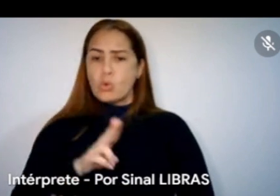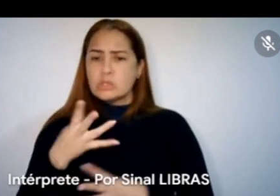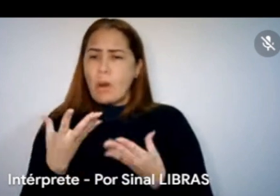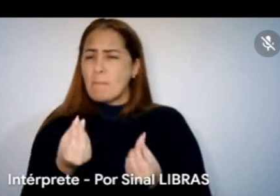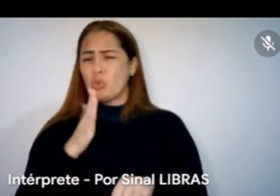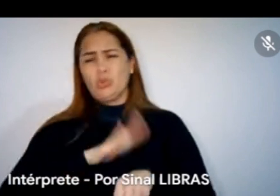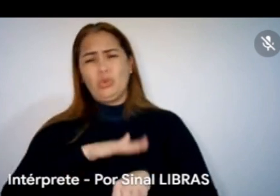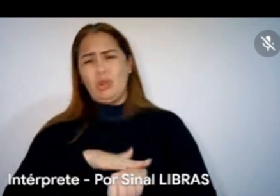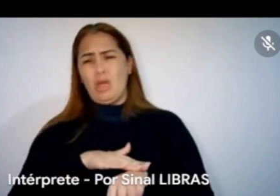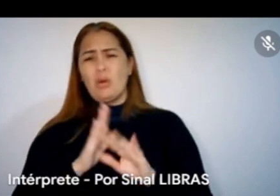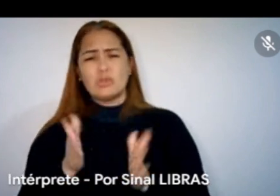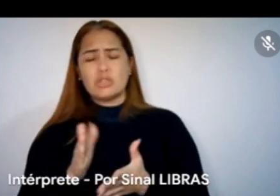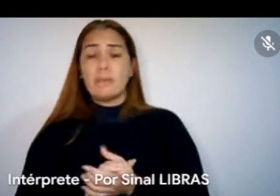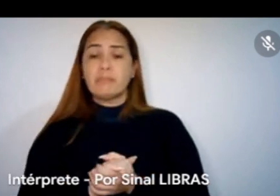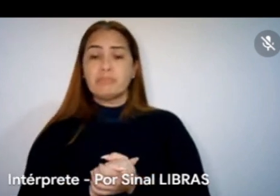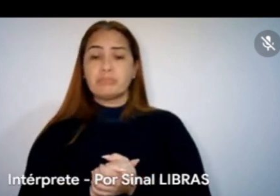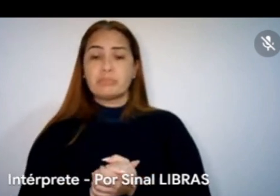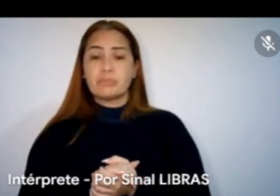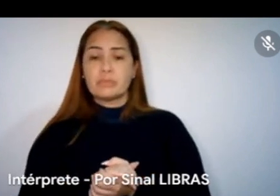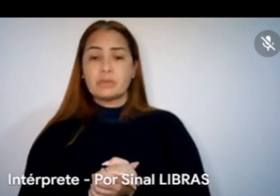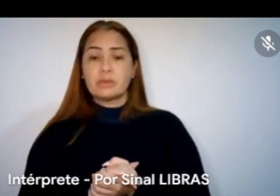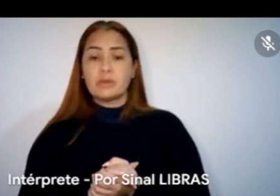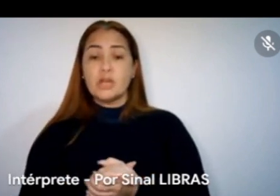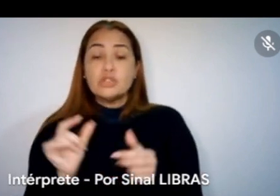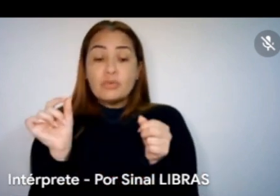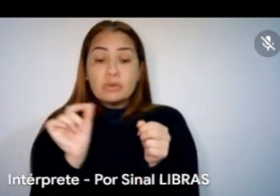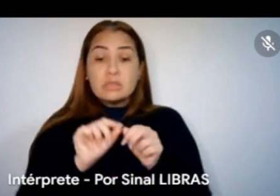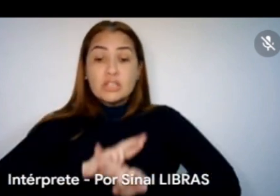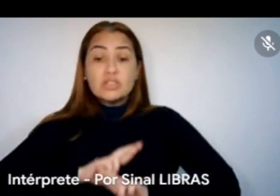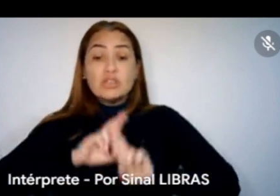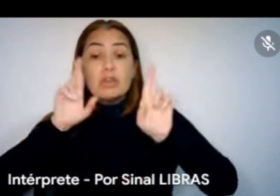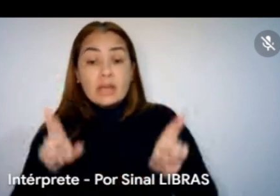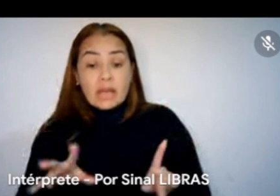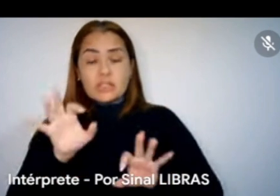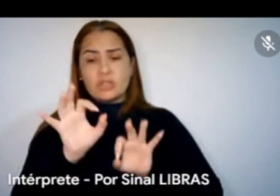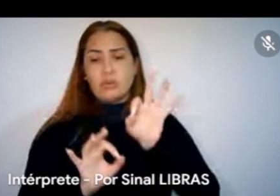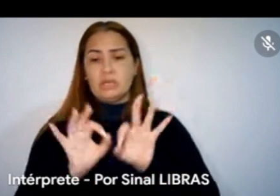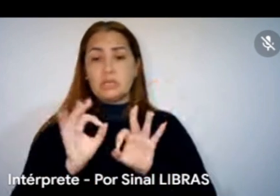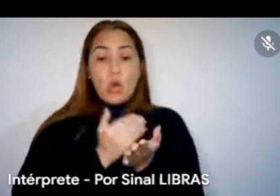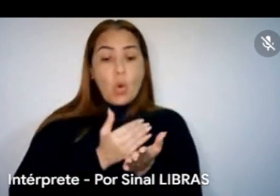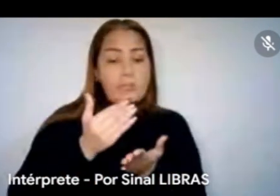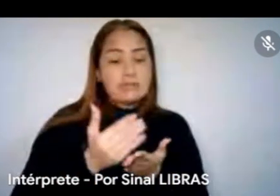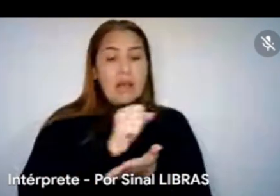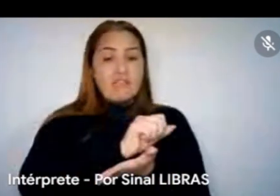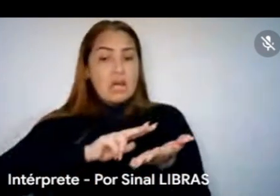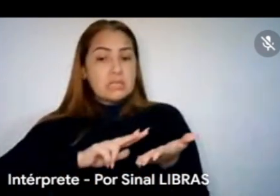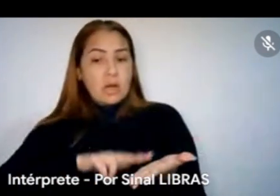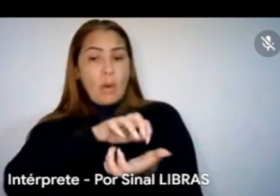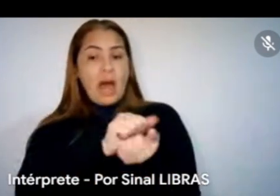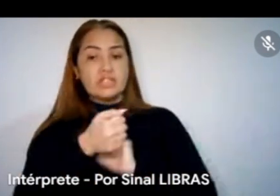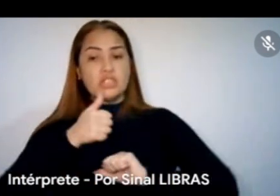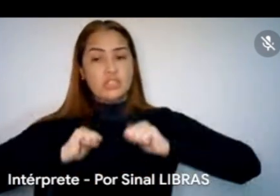a ordem dos, da avaliação, começar pela avaliação artística, técnico